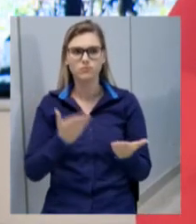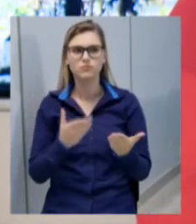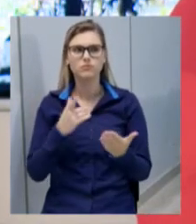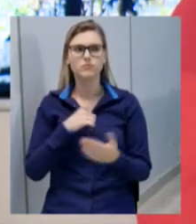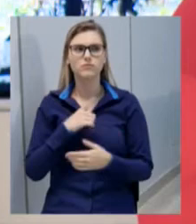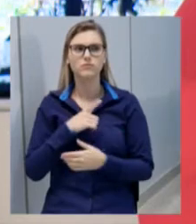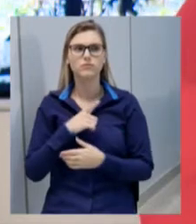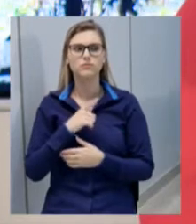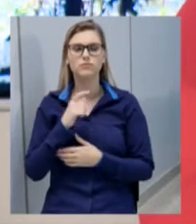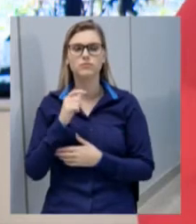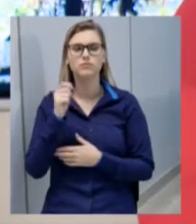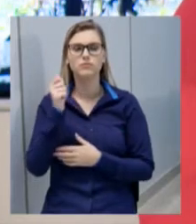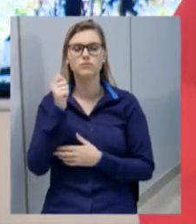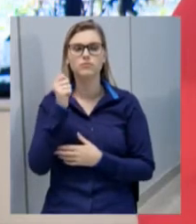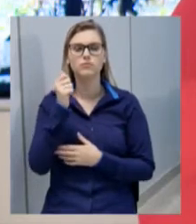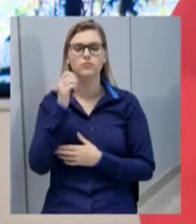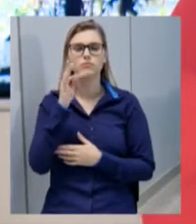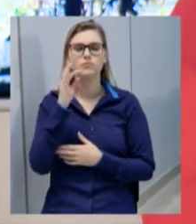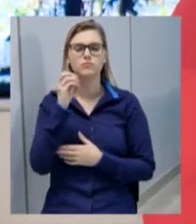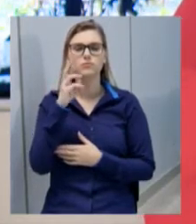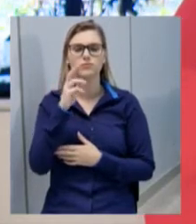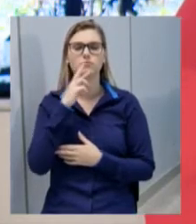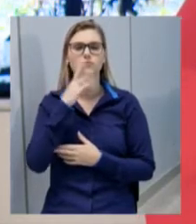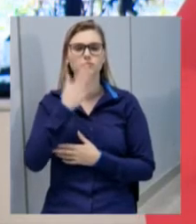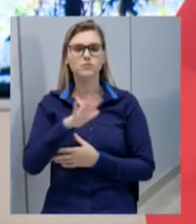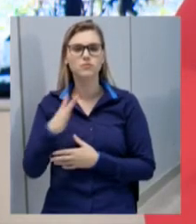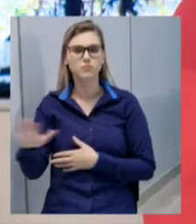ator, Rimar, surdo,